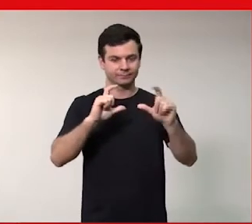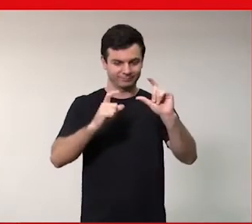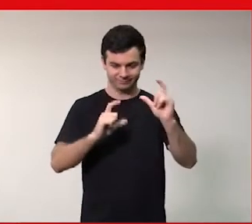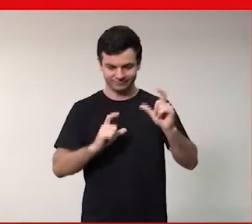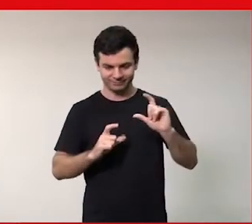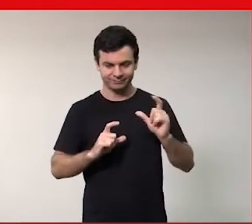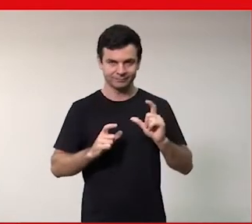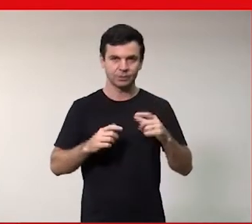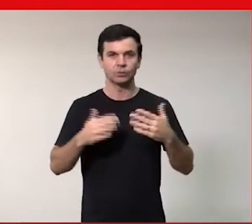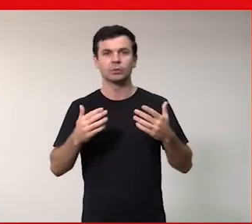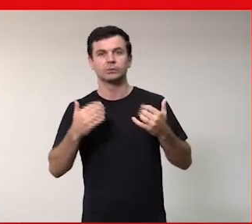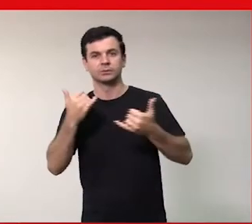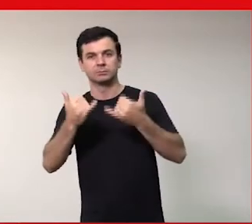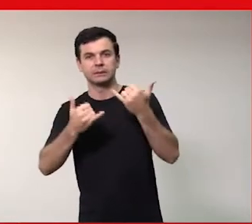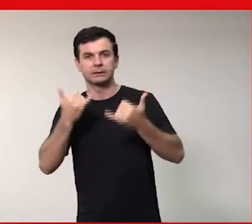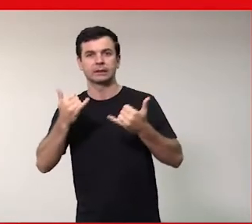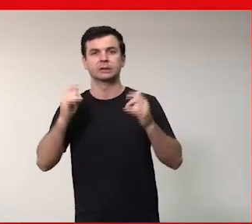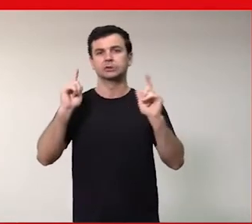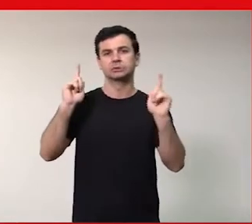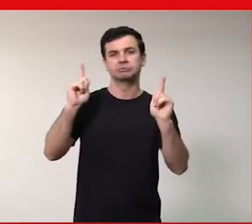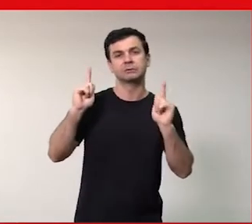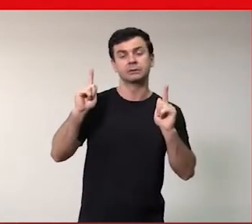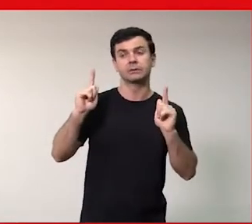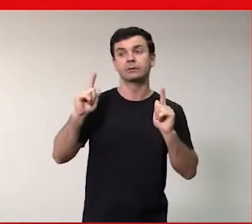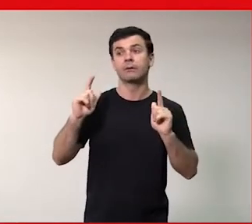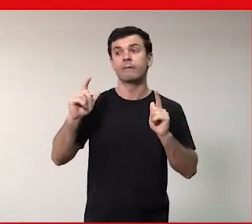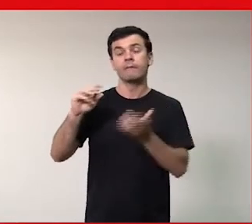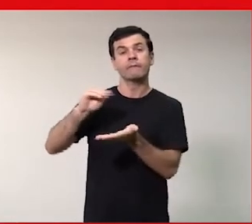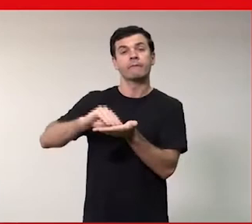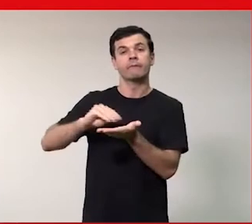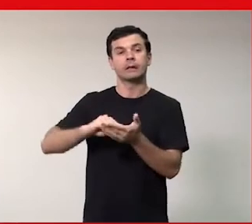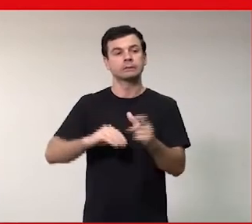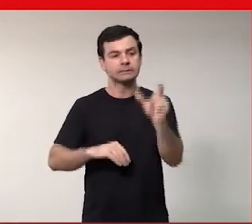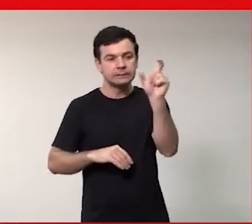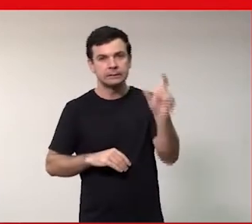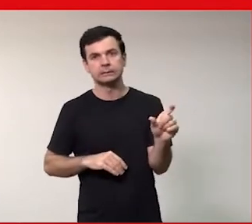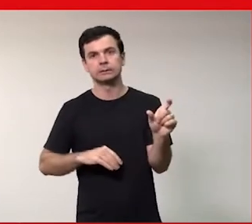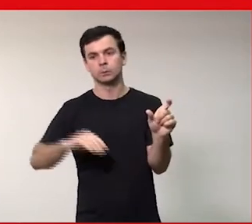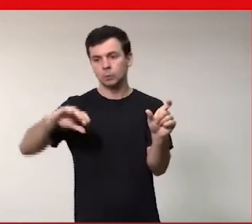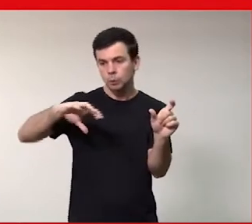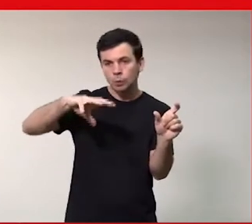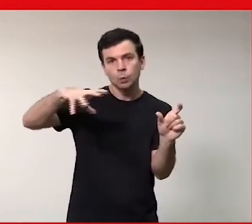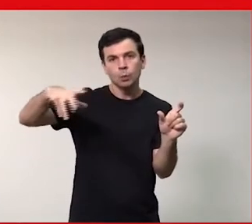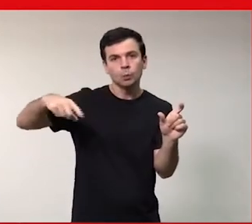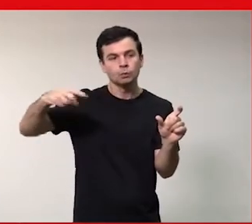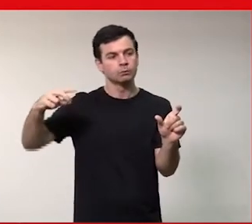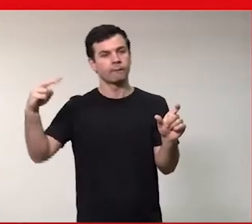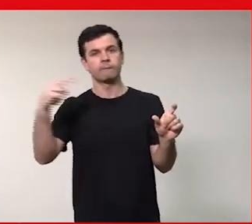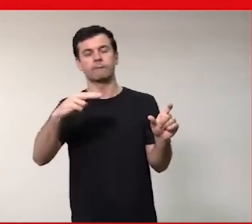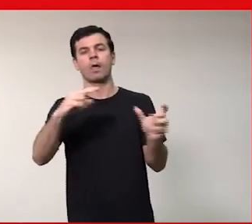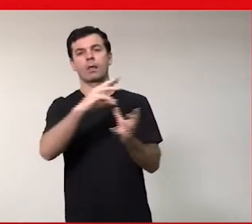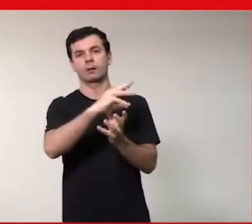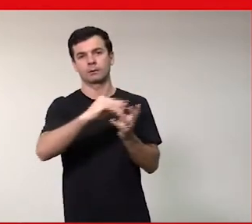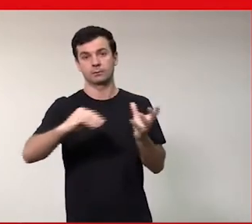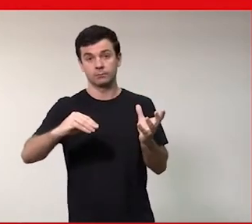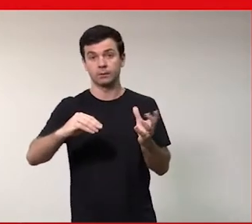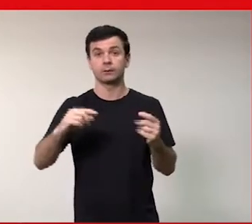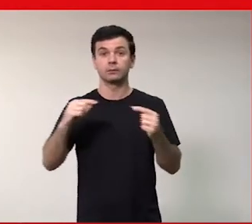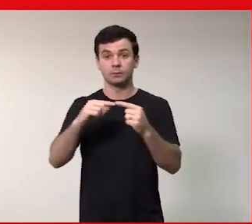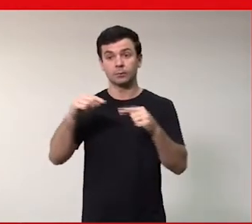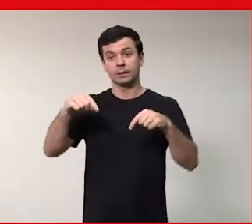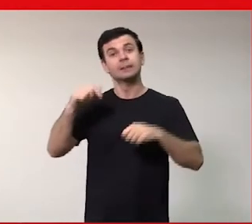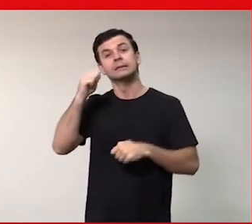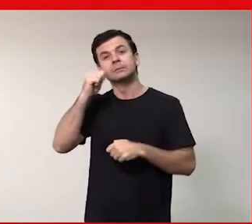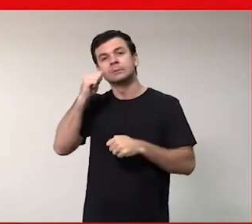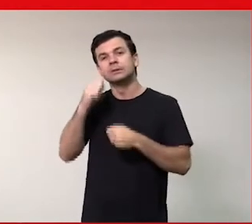faltam exemplos suficientes no mundo e isso é uma coisa que a SBC está tentando fazer junto com meninas digitais junto com mulheres na computação mas